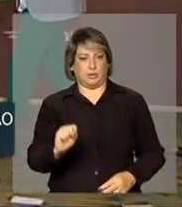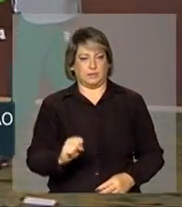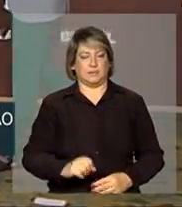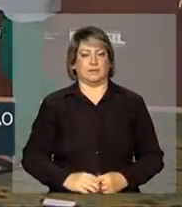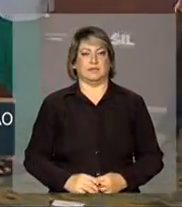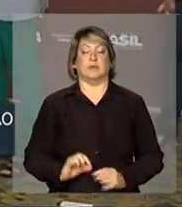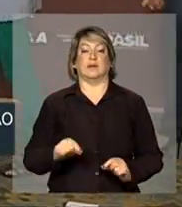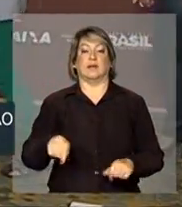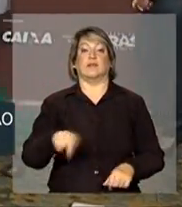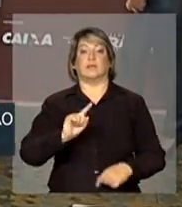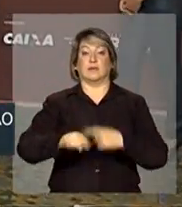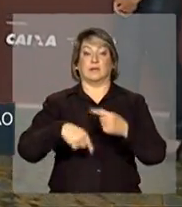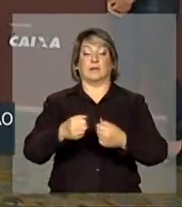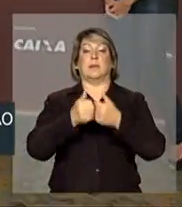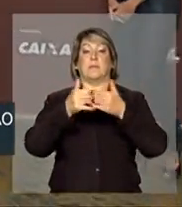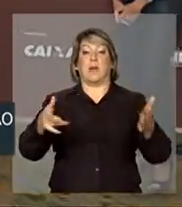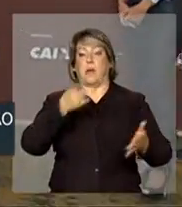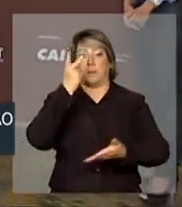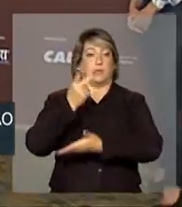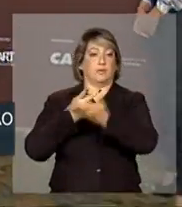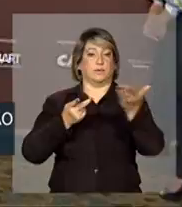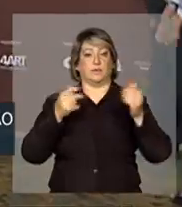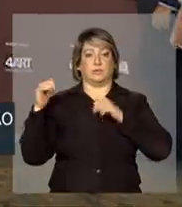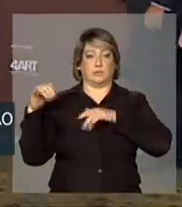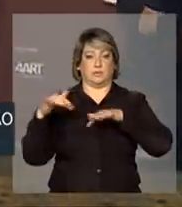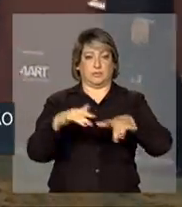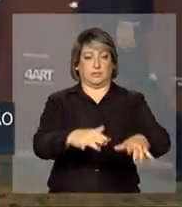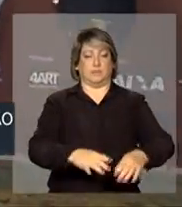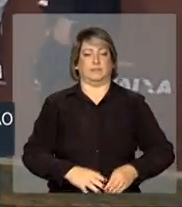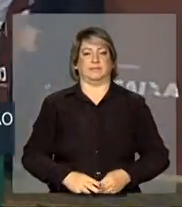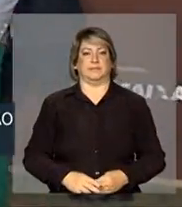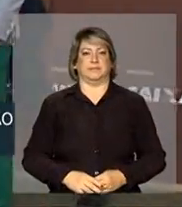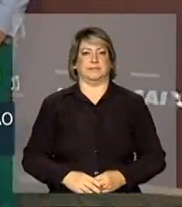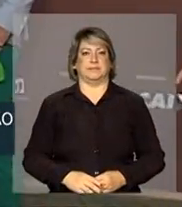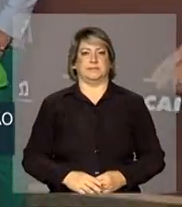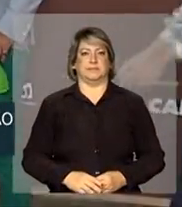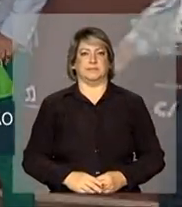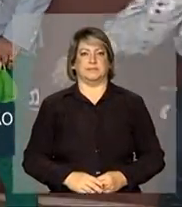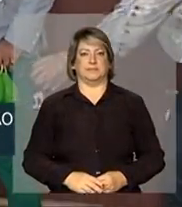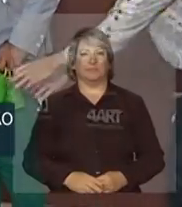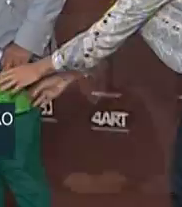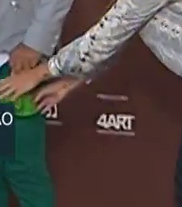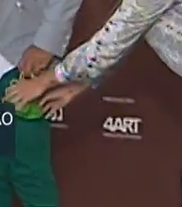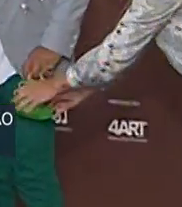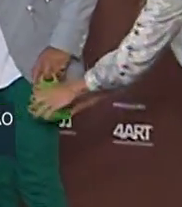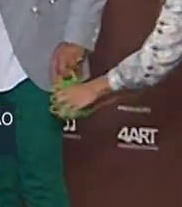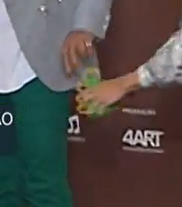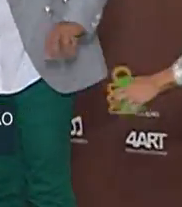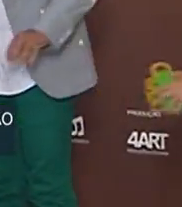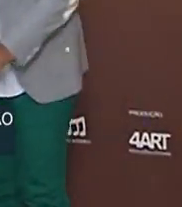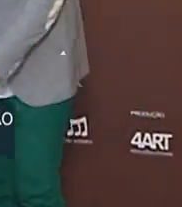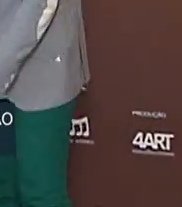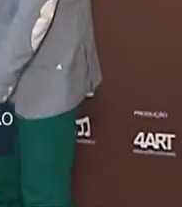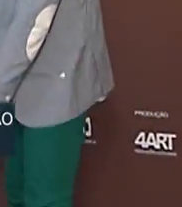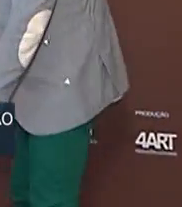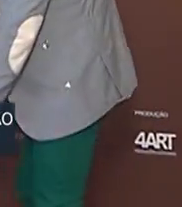Brau, que será em seguida aberta à visitação pública. Música Amém.